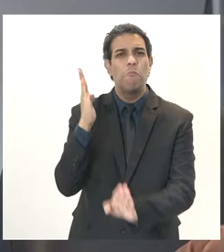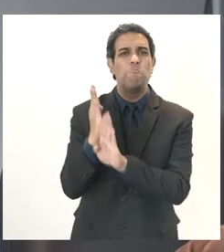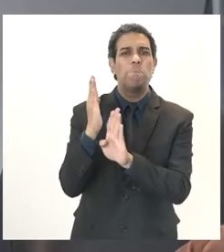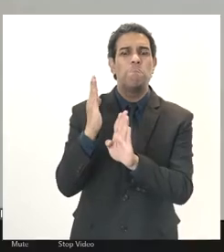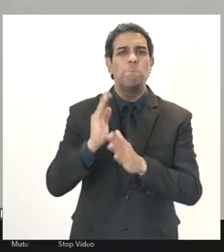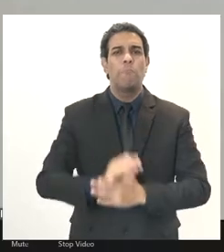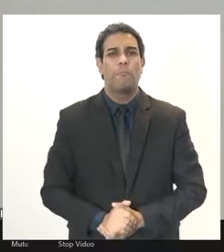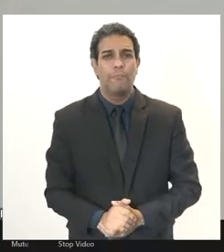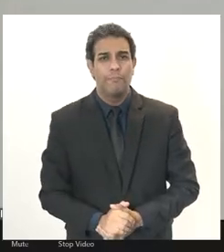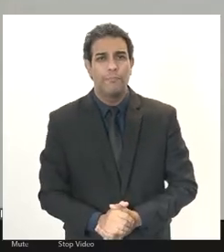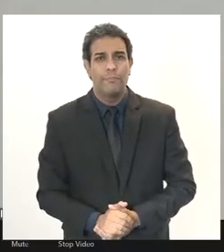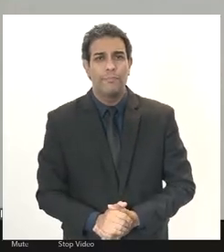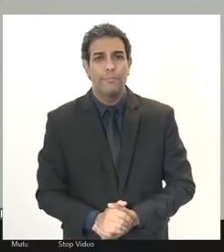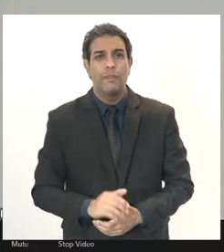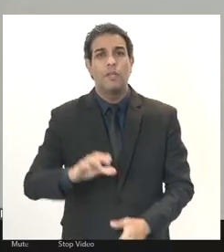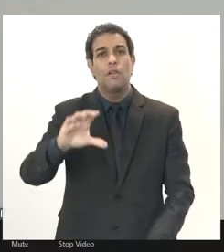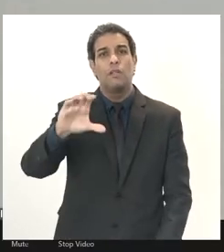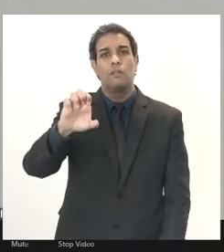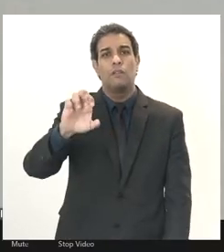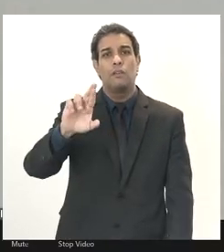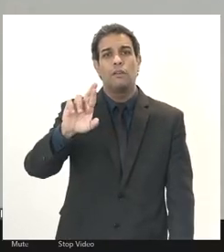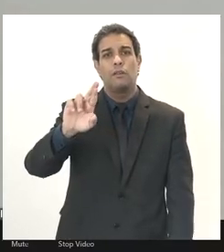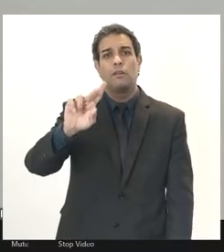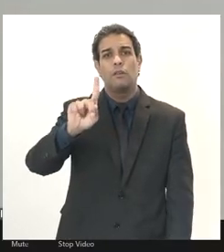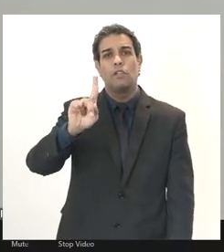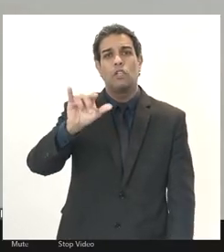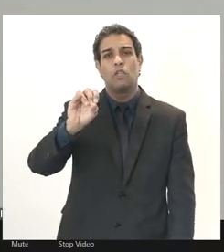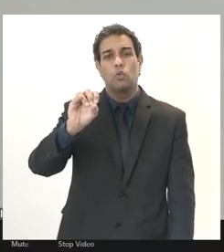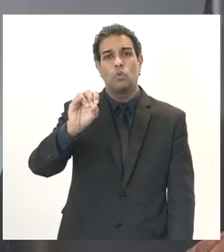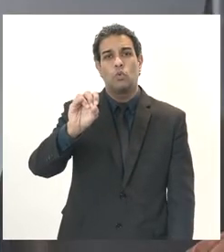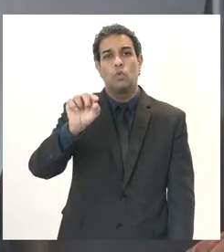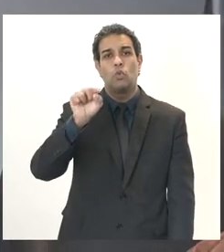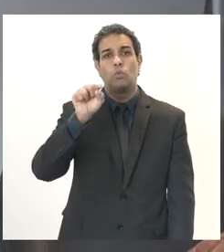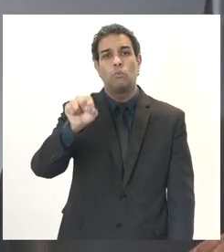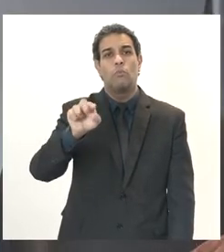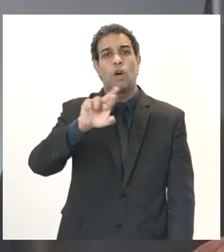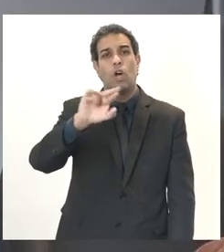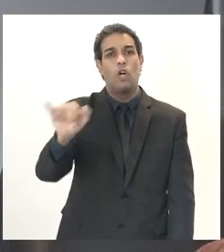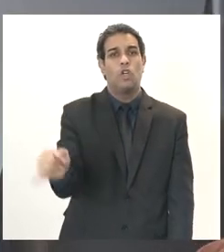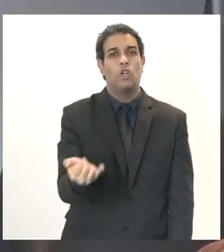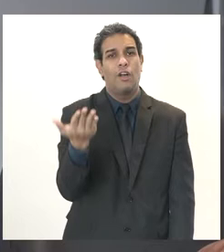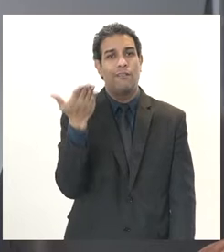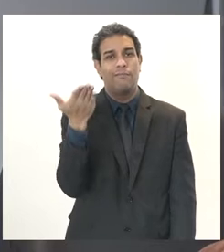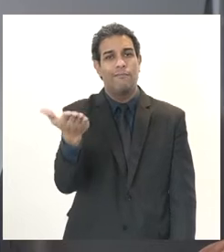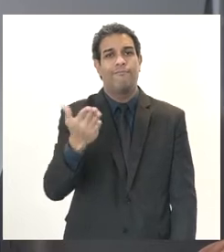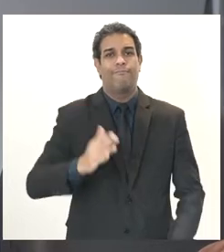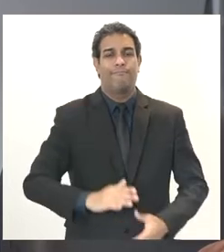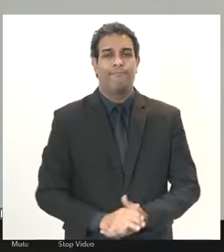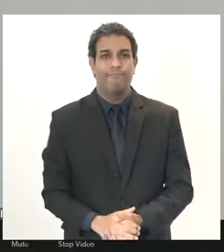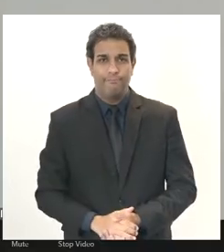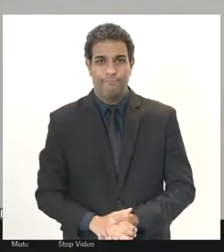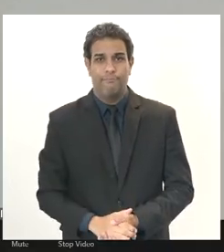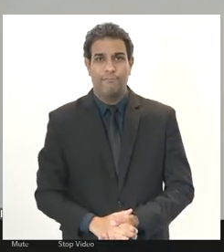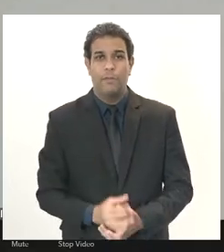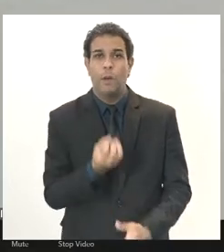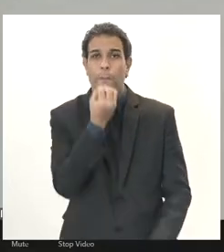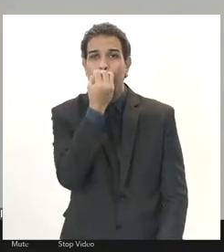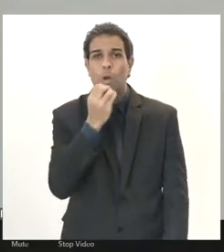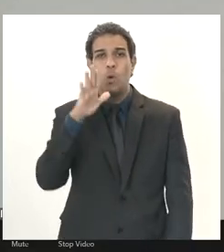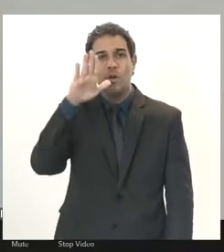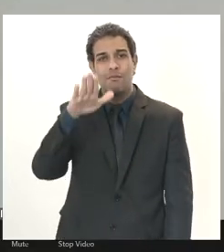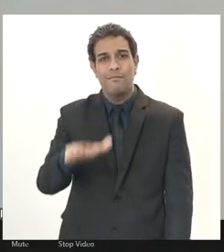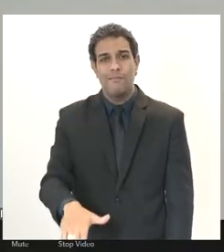Sérgio da Luz Belcido presidente do Sinal RJ ah pois não com a palavra então é boa tarde